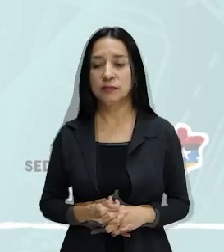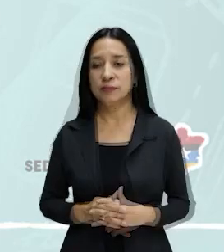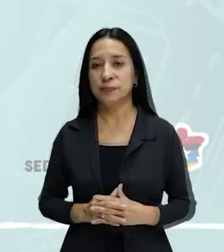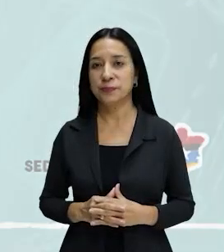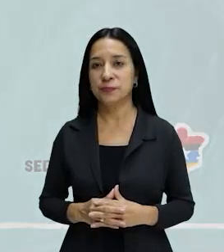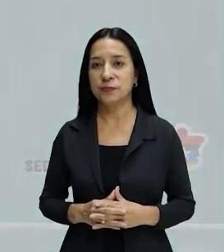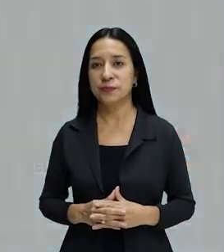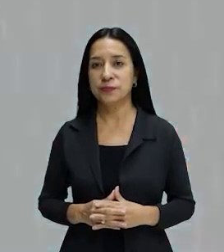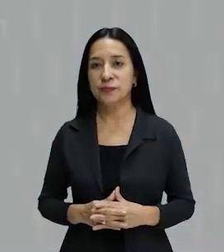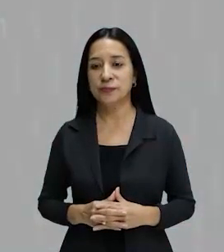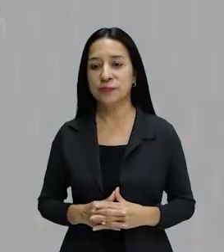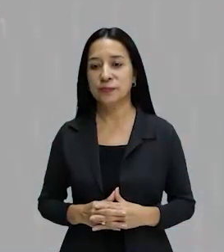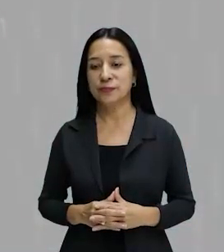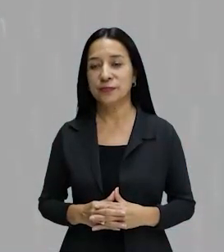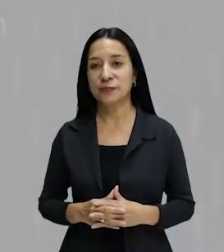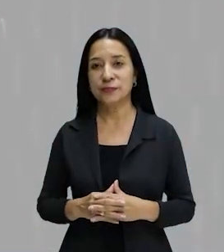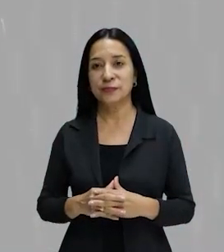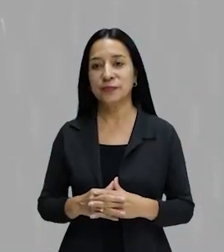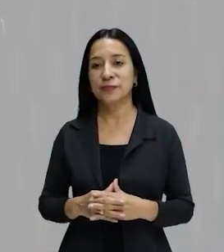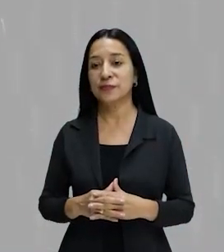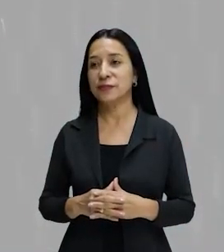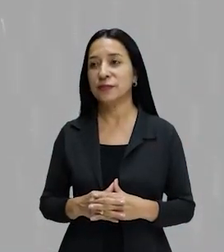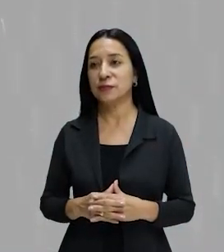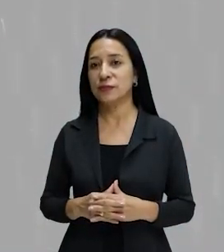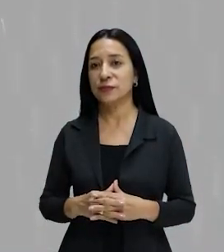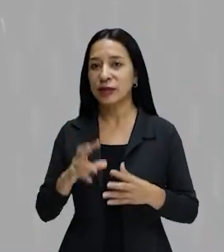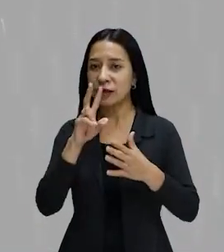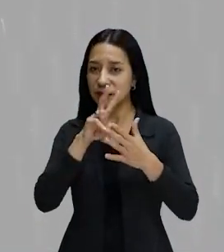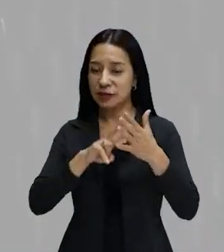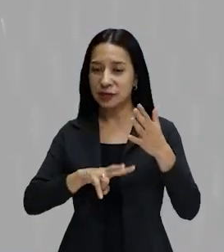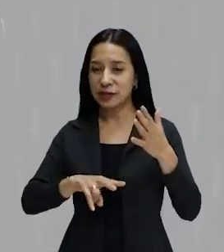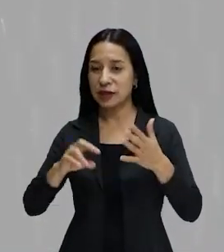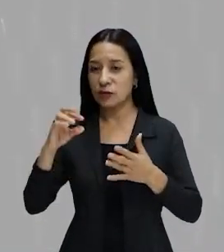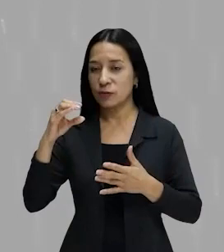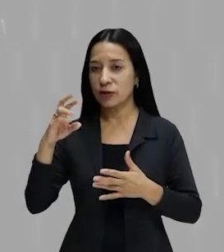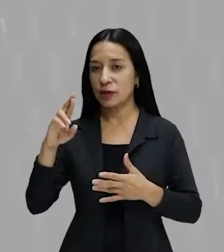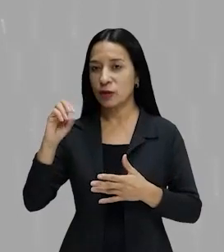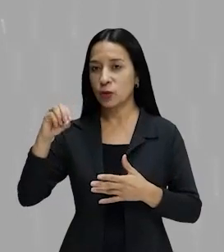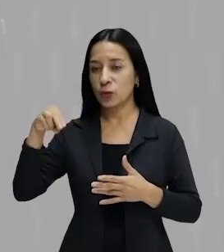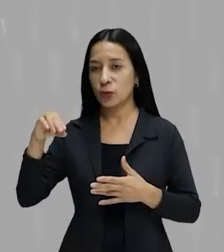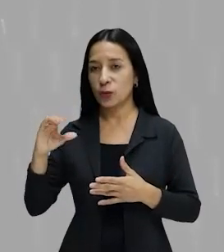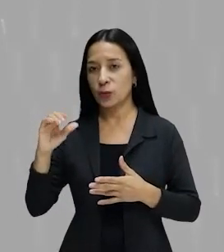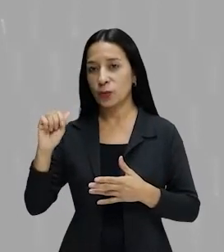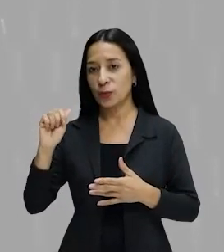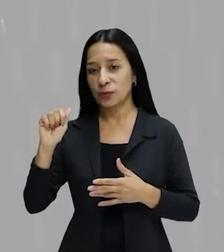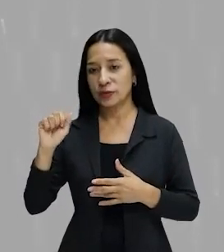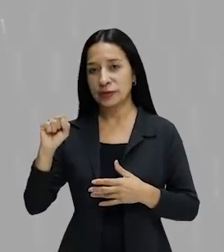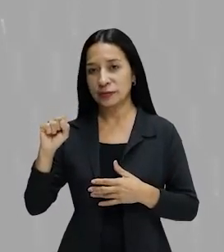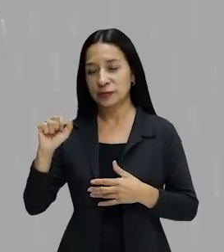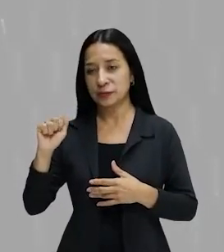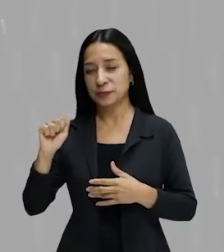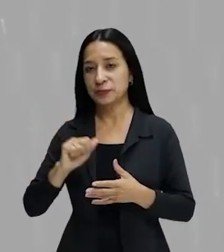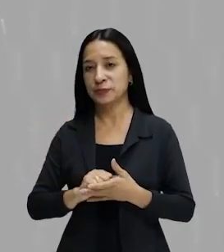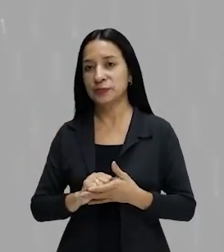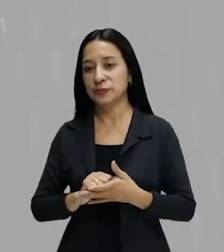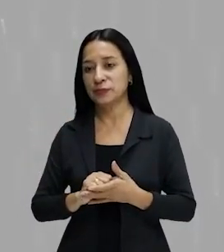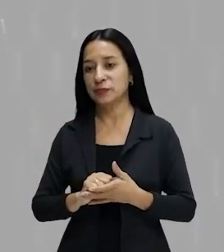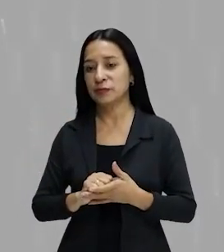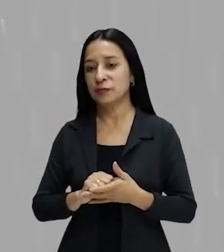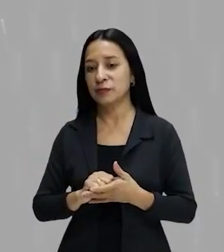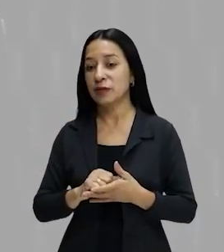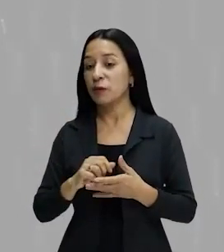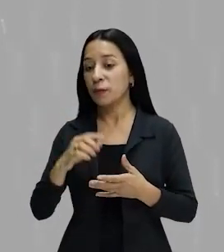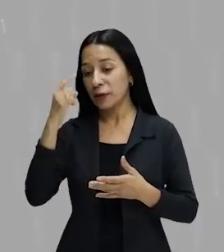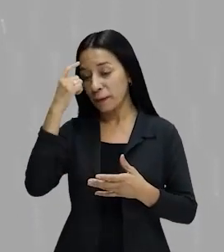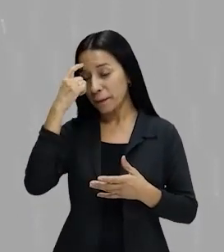esquecer. Eu acabei de ler uma crônica do Moacir Sclia, tropeçando nos acentos, justamente para a gente